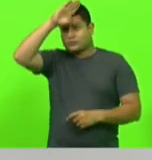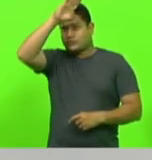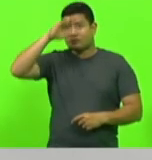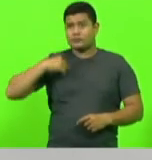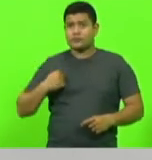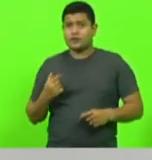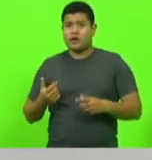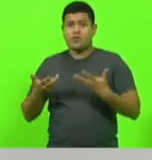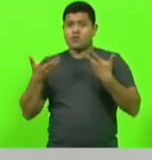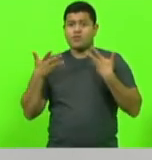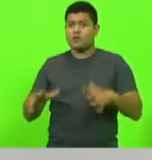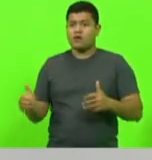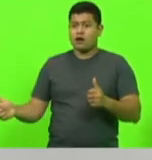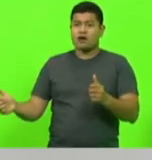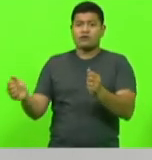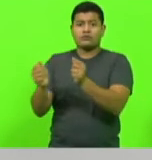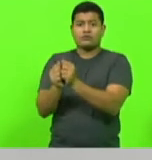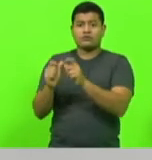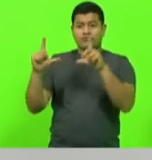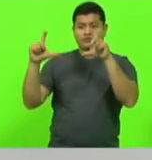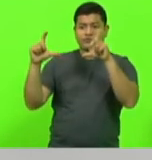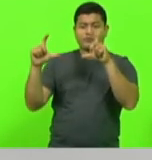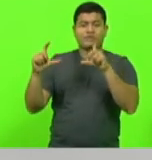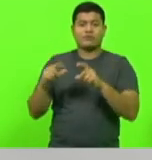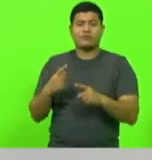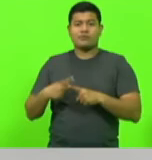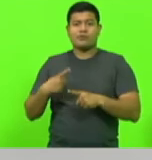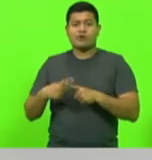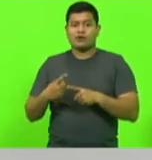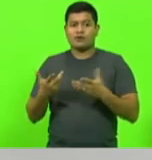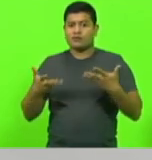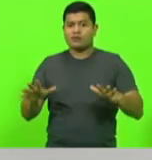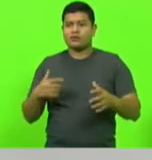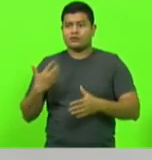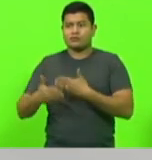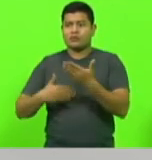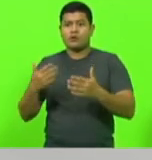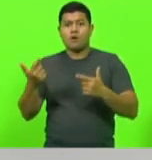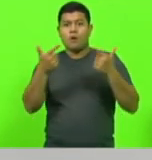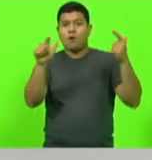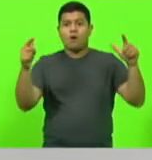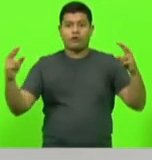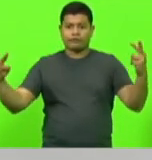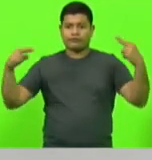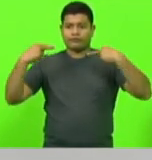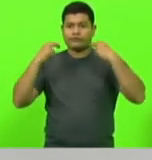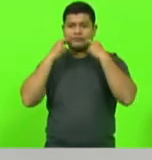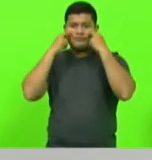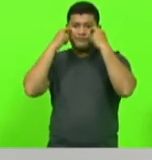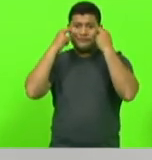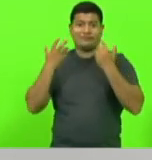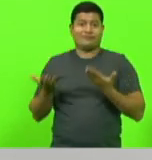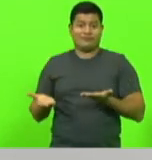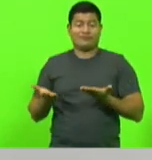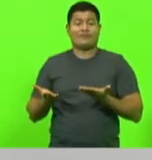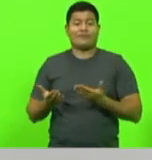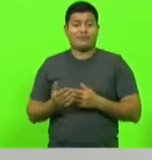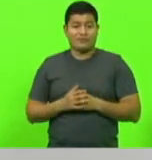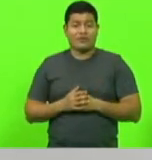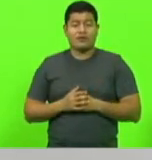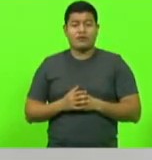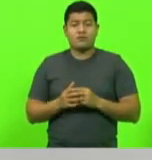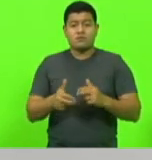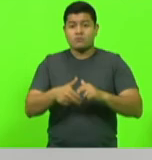foto ao lado do presidente brasileiro, porque não quer passar vergonha junto. Esse é o ponto que nós chegamos com o Brasil e por isso que os dados